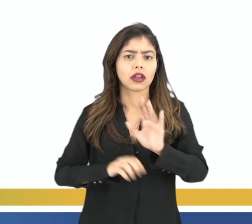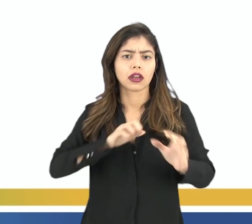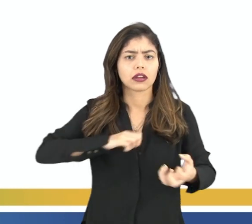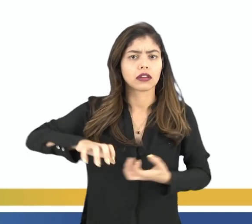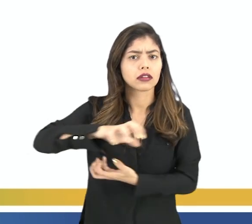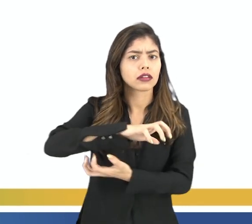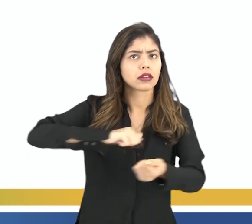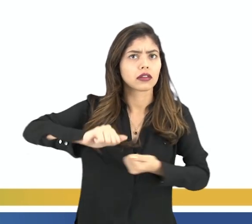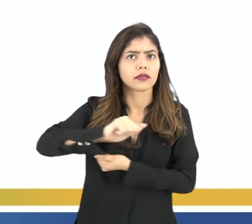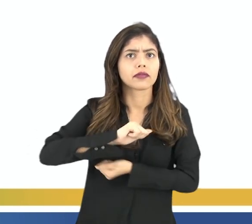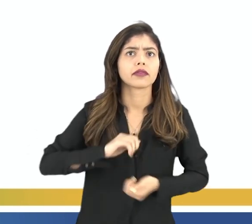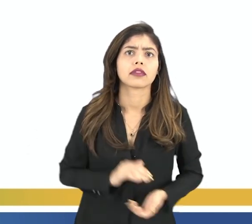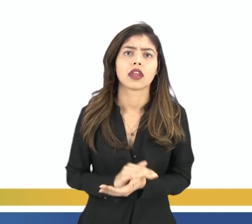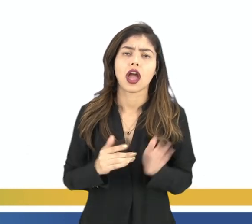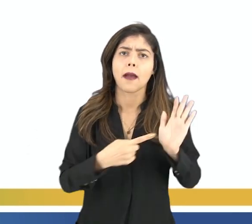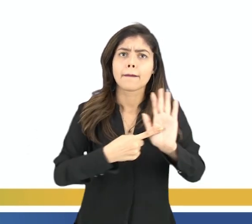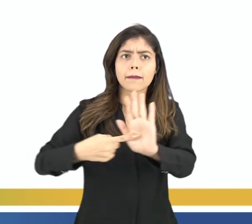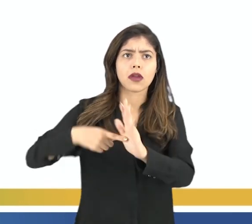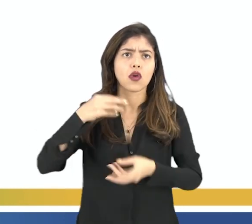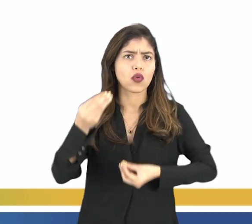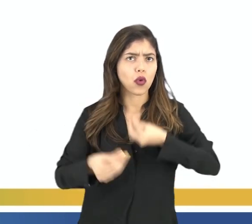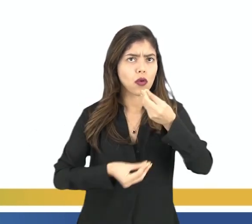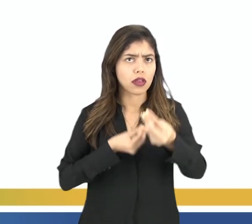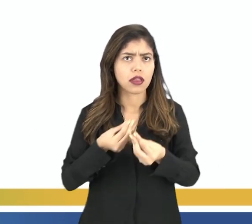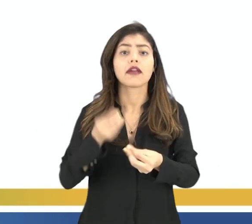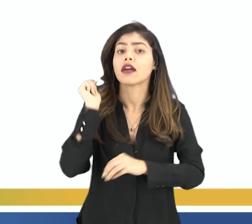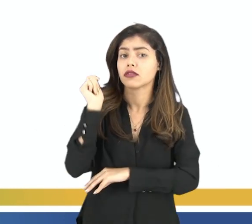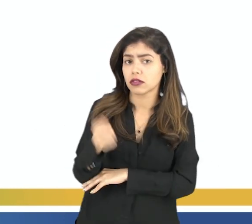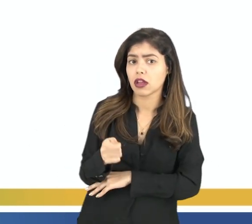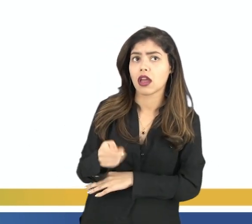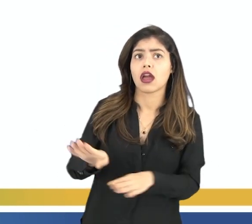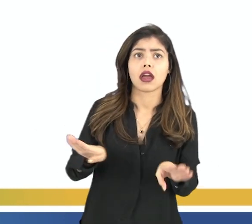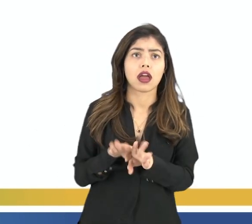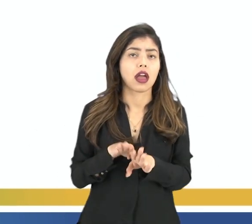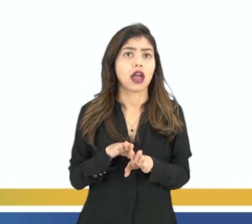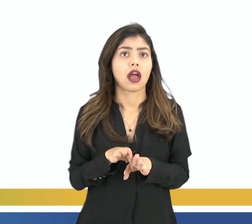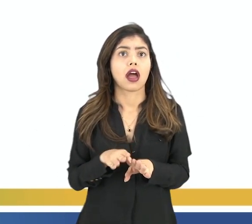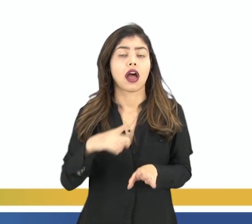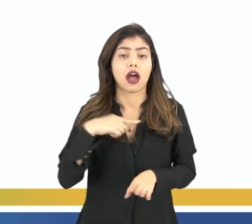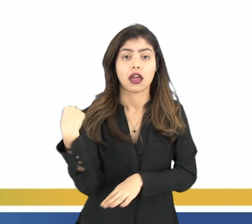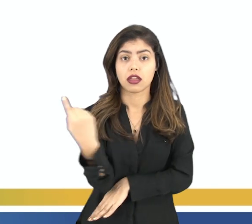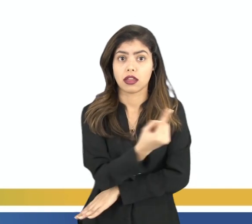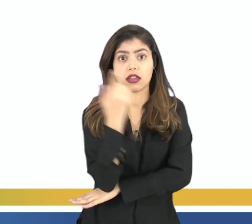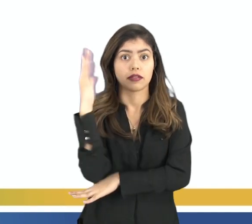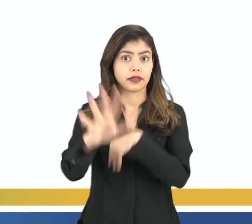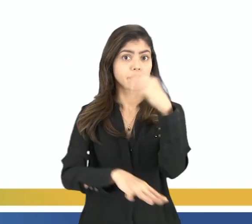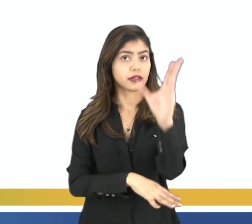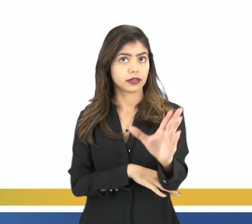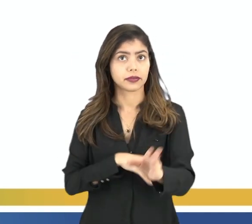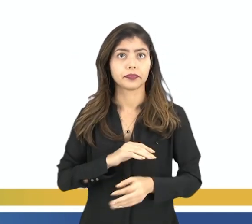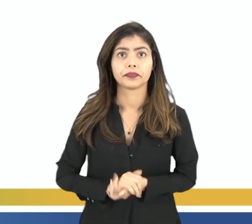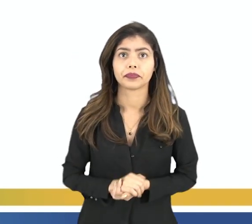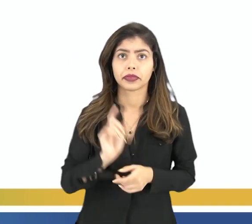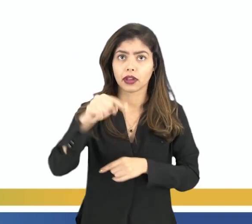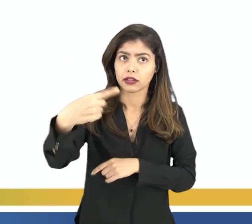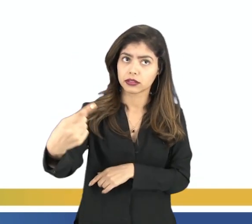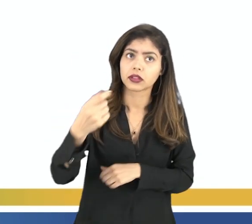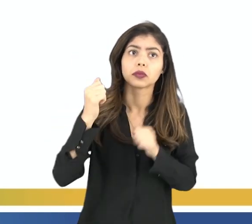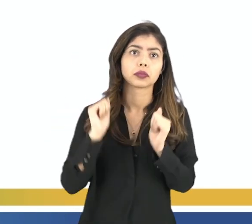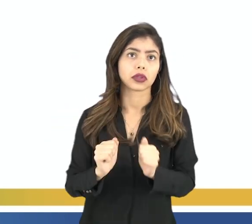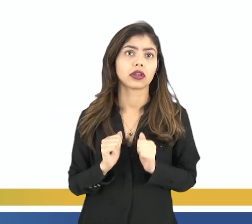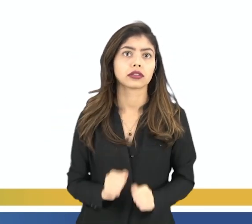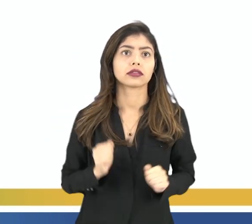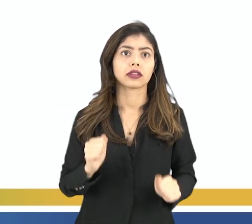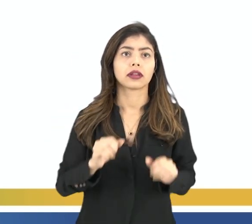sustentabilidade aborda a maneira como se deve agir em relação à natureza. Além disso,